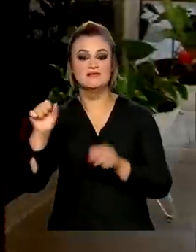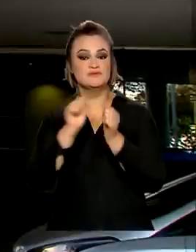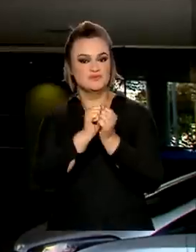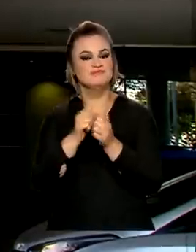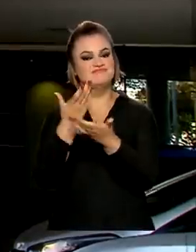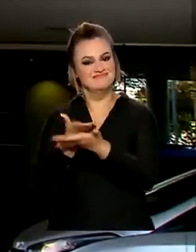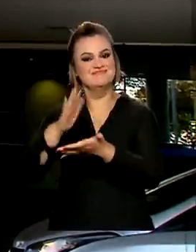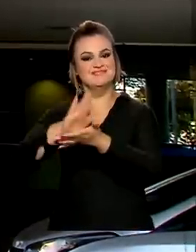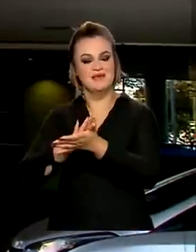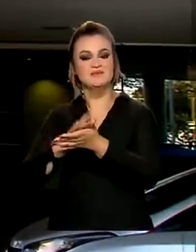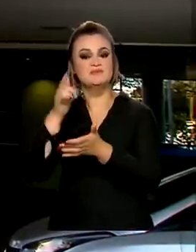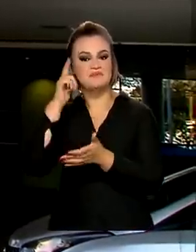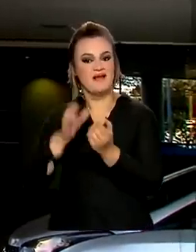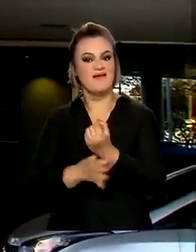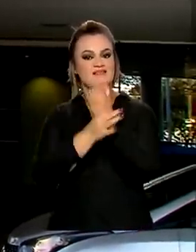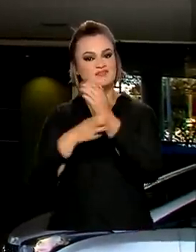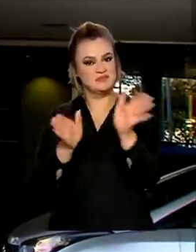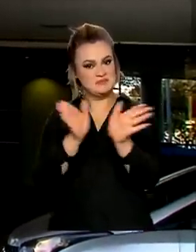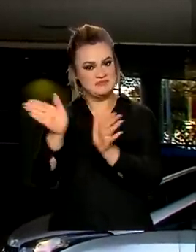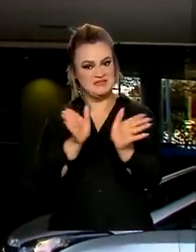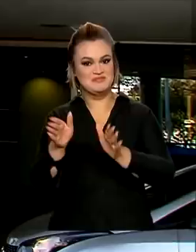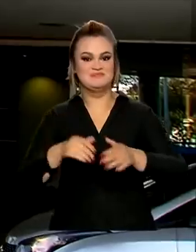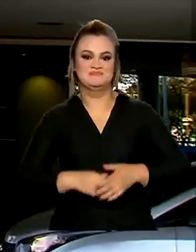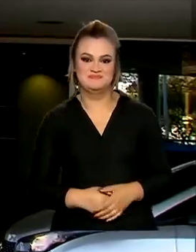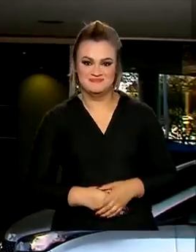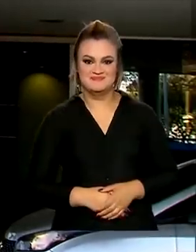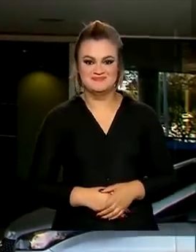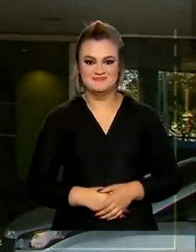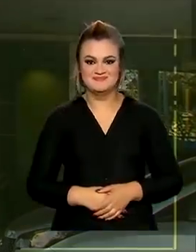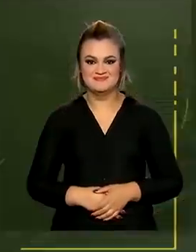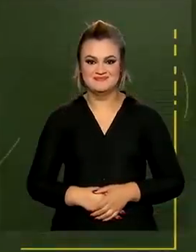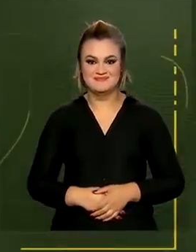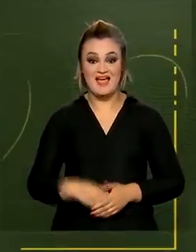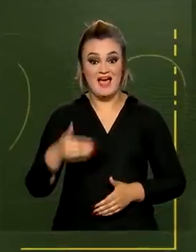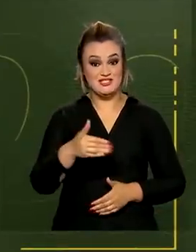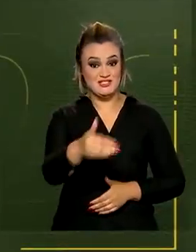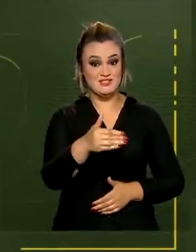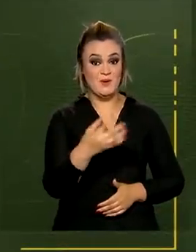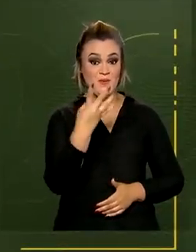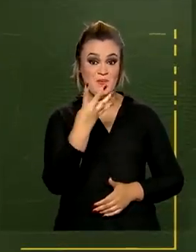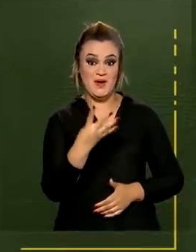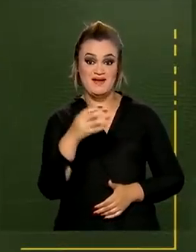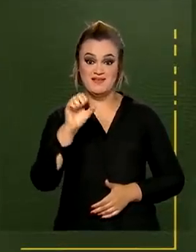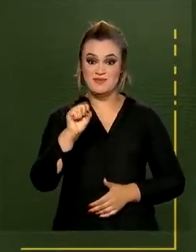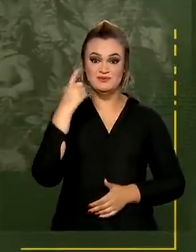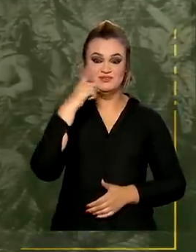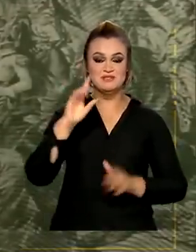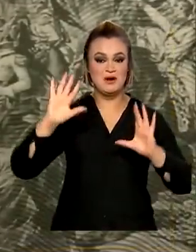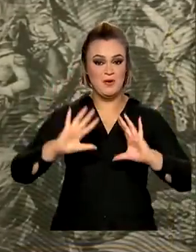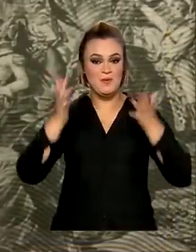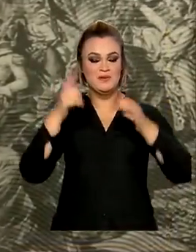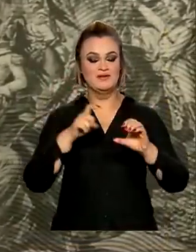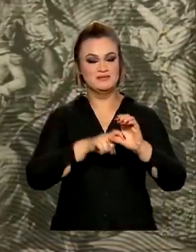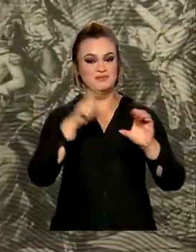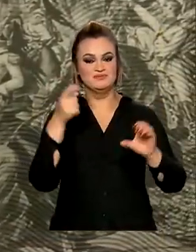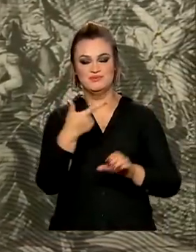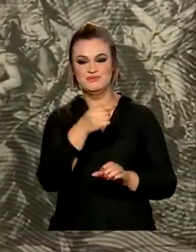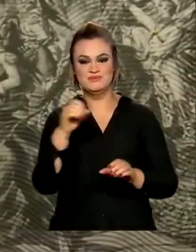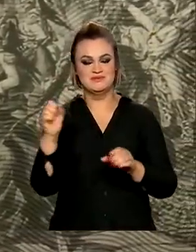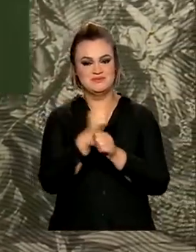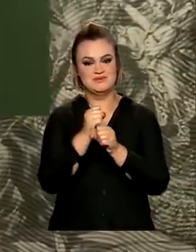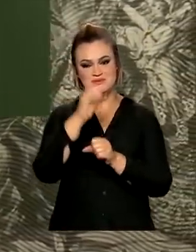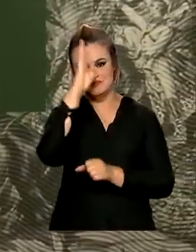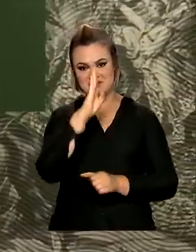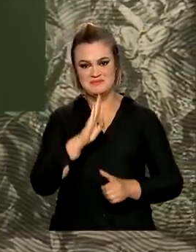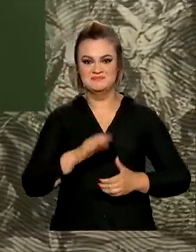por intérpretes de Libras em atendimentos no INSS. E faltam 48 dias para o bicentenário da